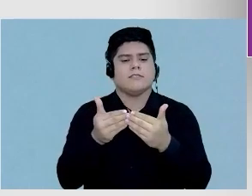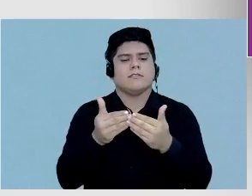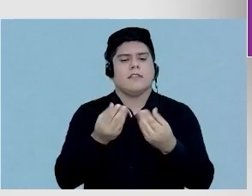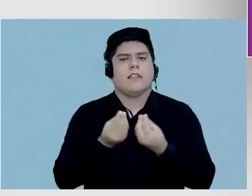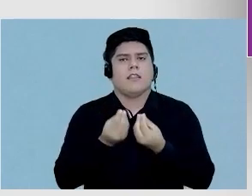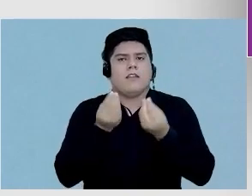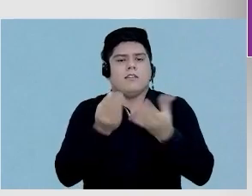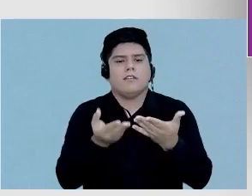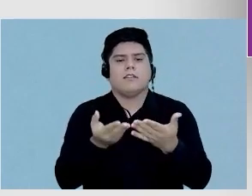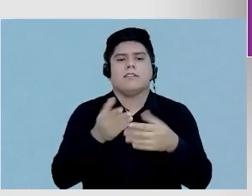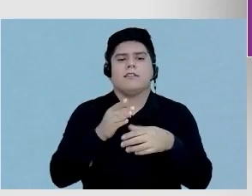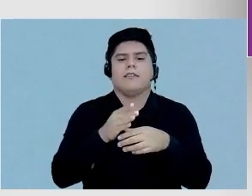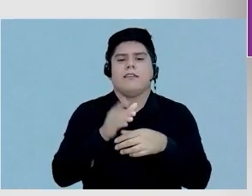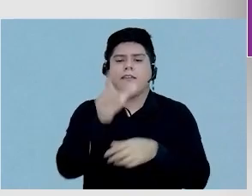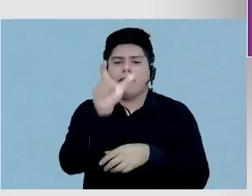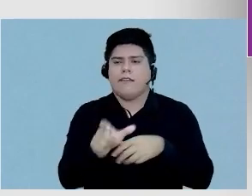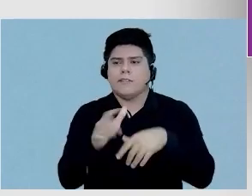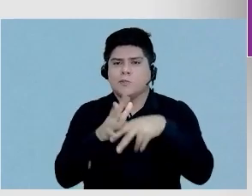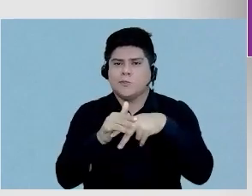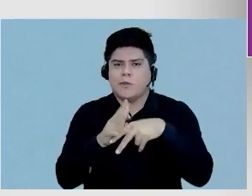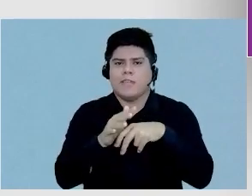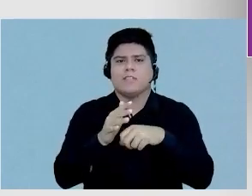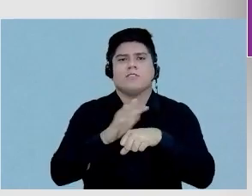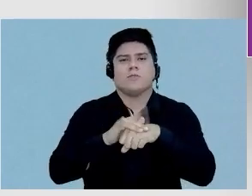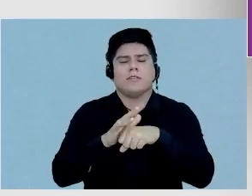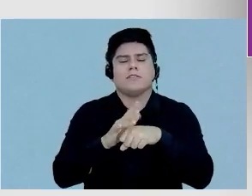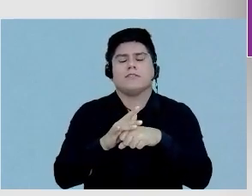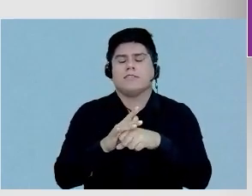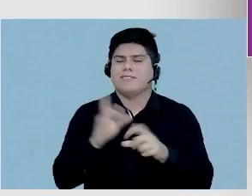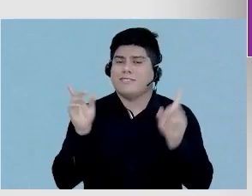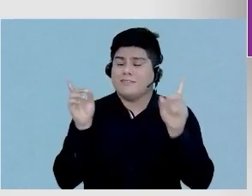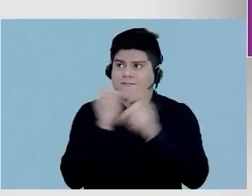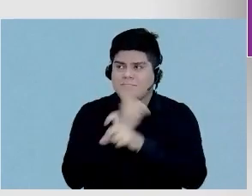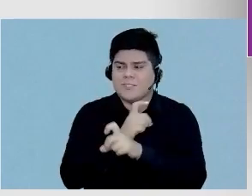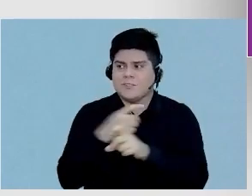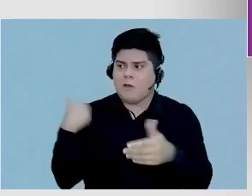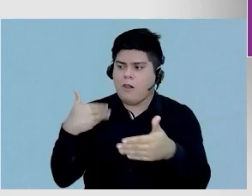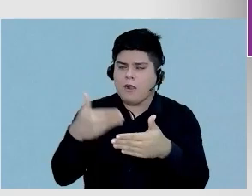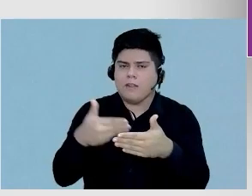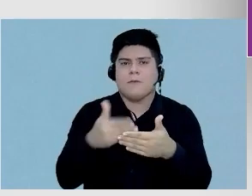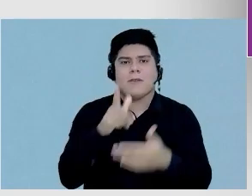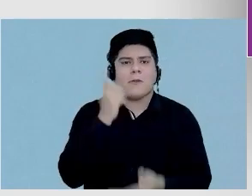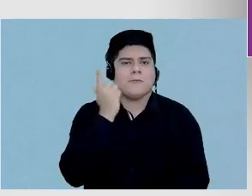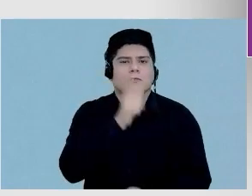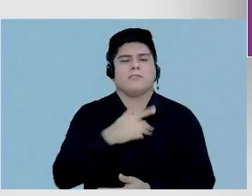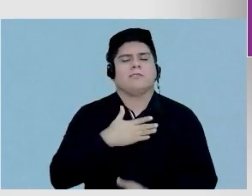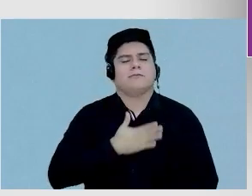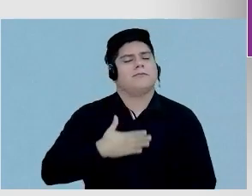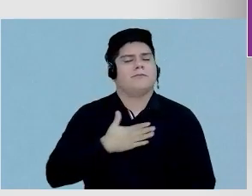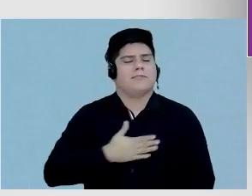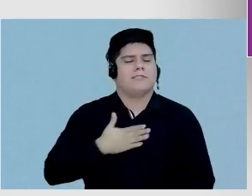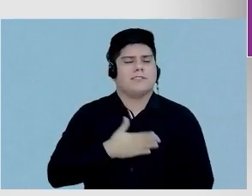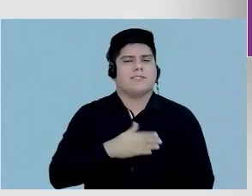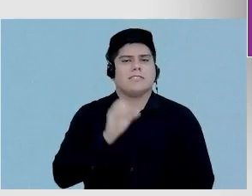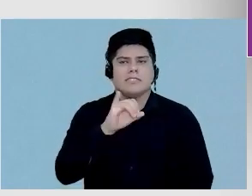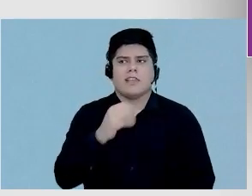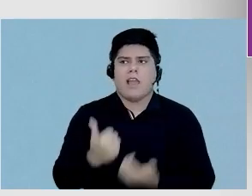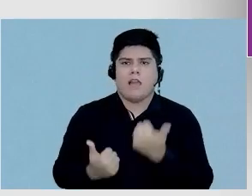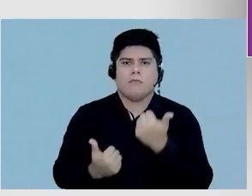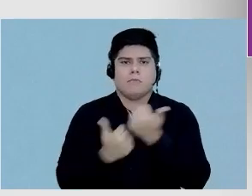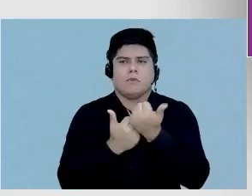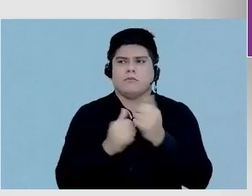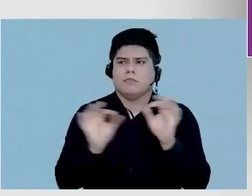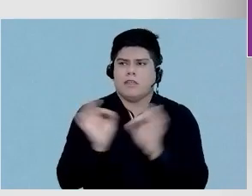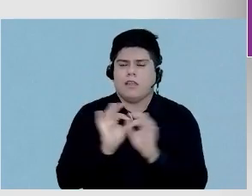para os doentes, é sempre um desafio muito grande, mas é muito gratificante a gente conseguir isso. E a gente não conseguiria sem o apoio, tanto